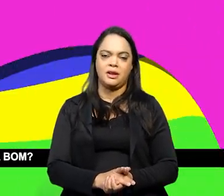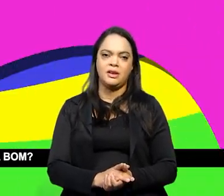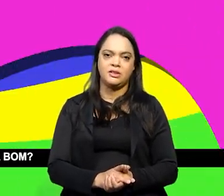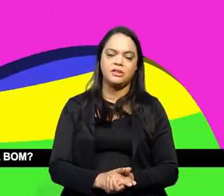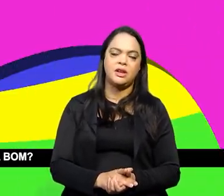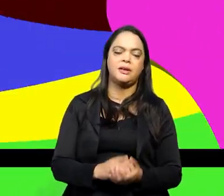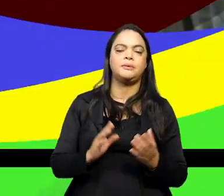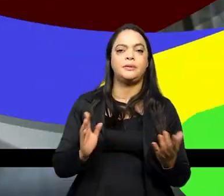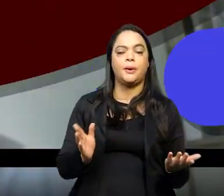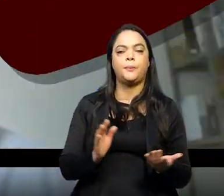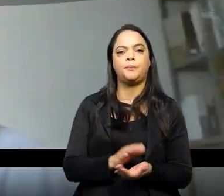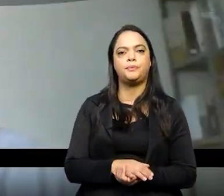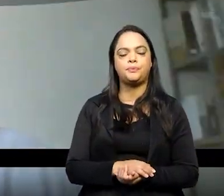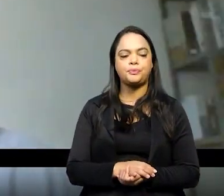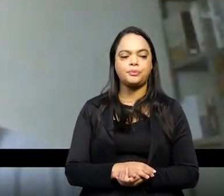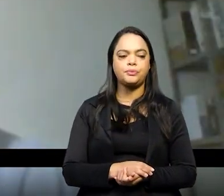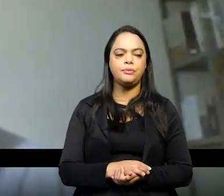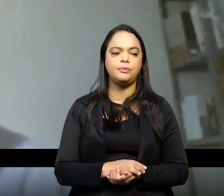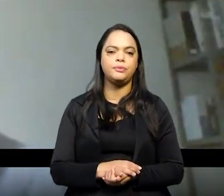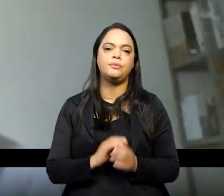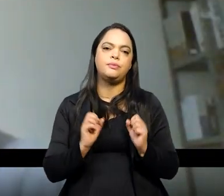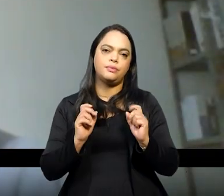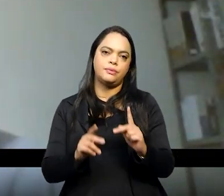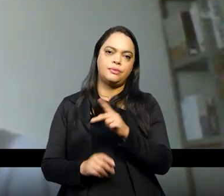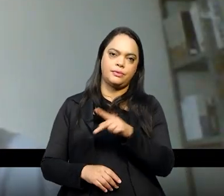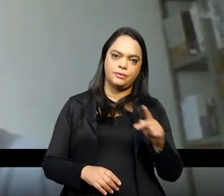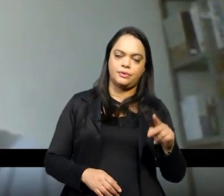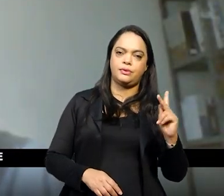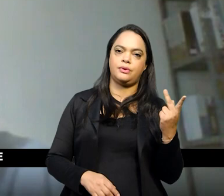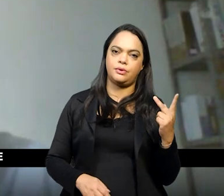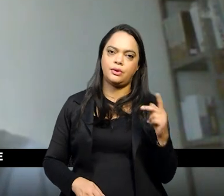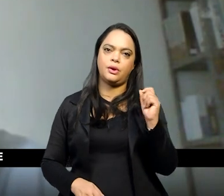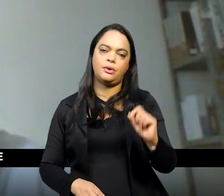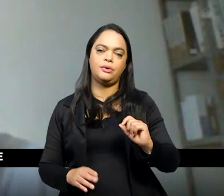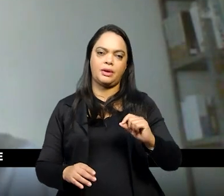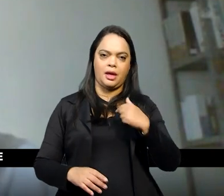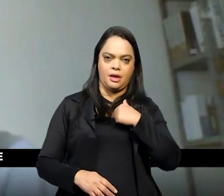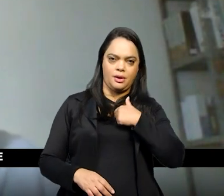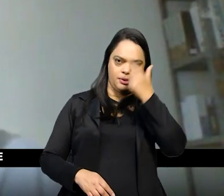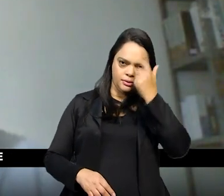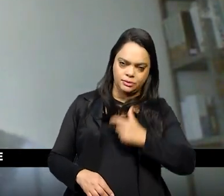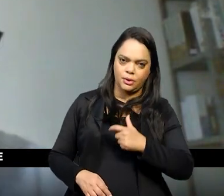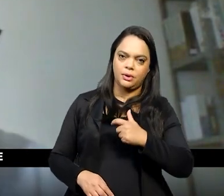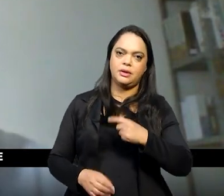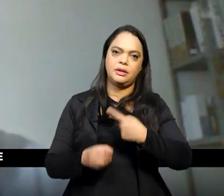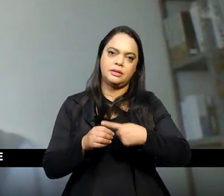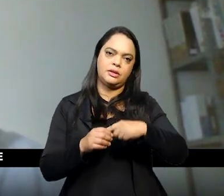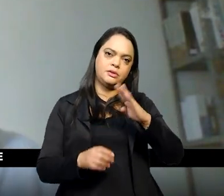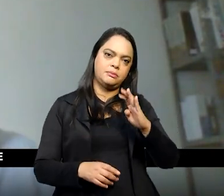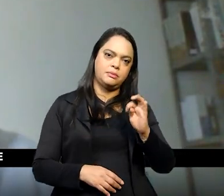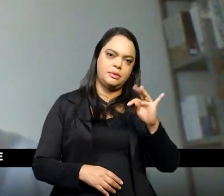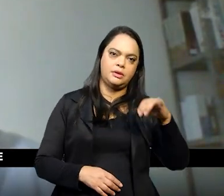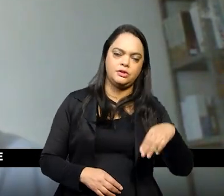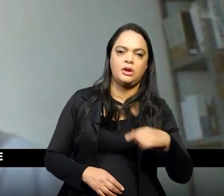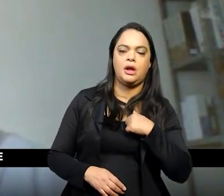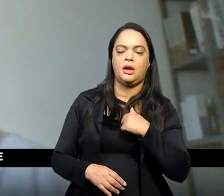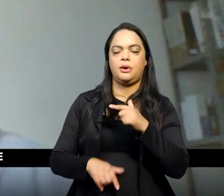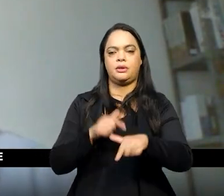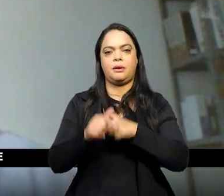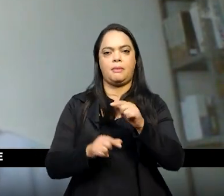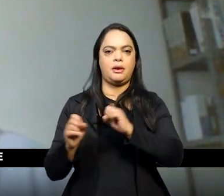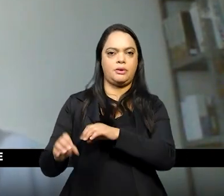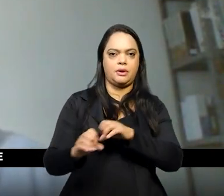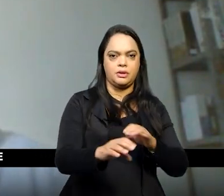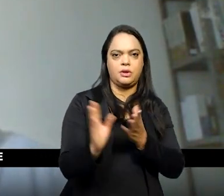tá bom meu nome é João eu sou professor de história aqui na rede municipal de Belo Horizonte e trabalho com educação de jovens adultos